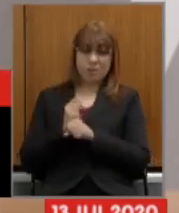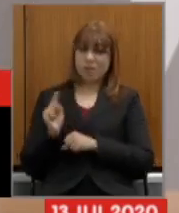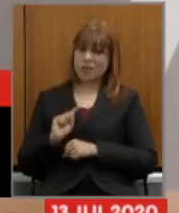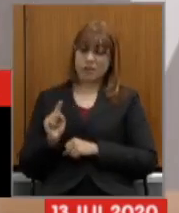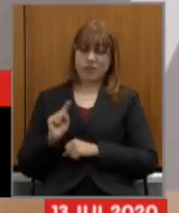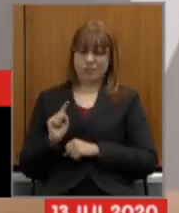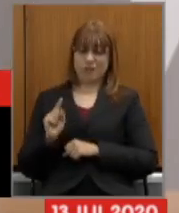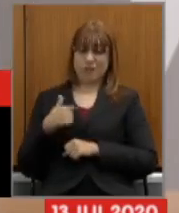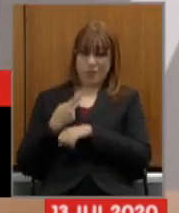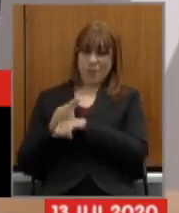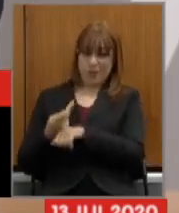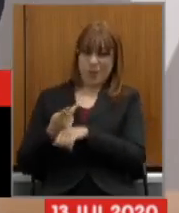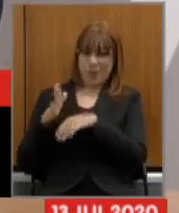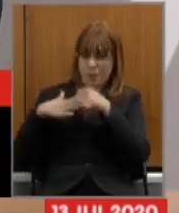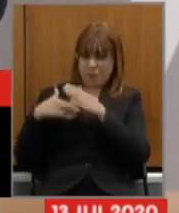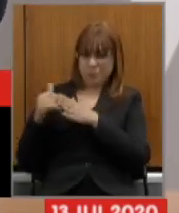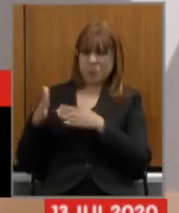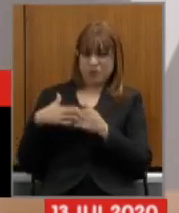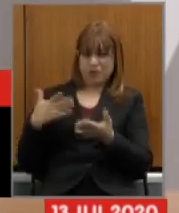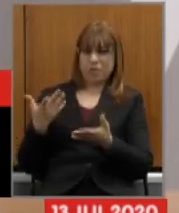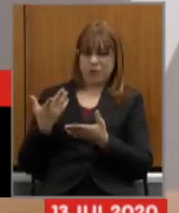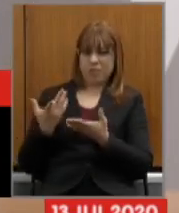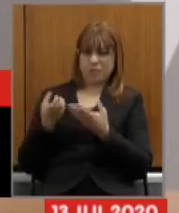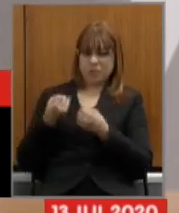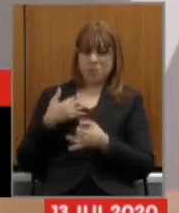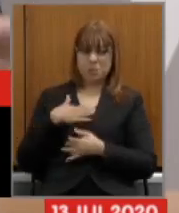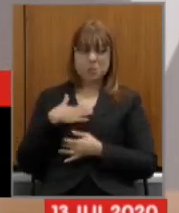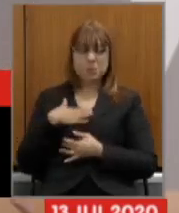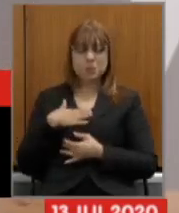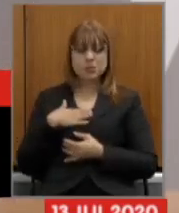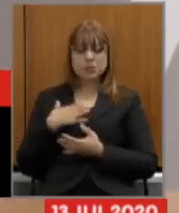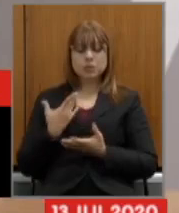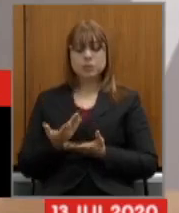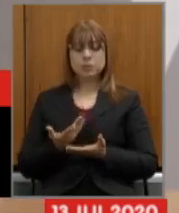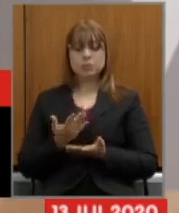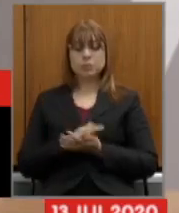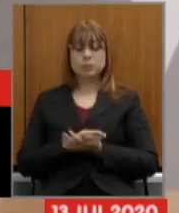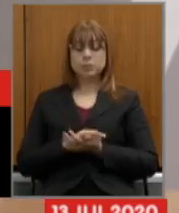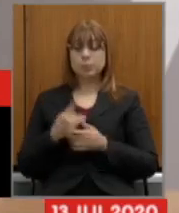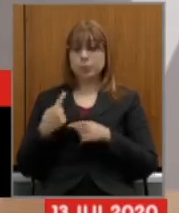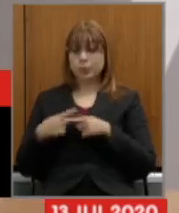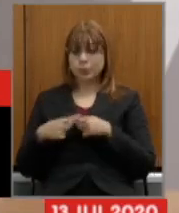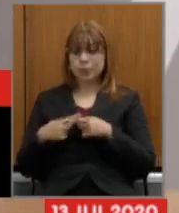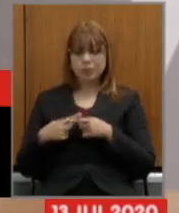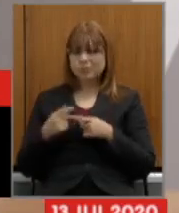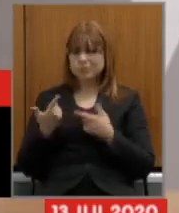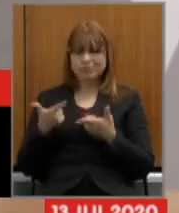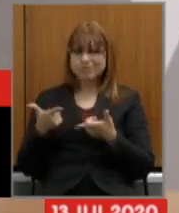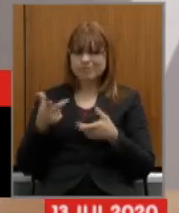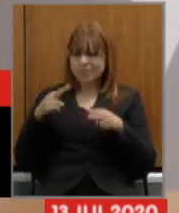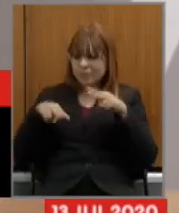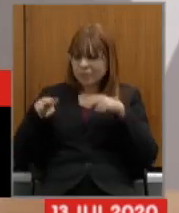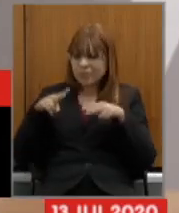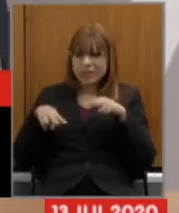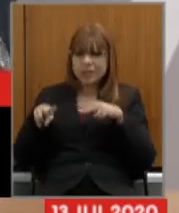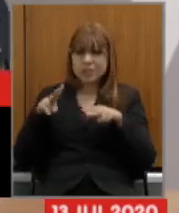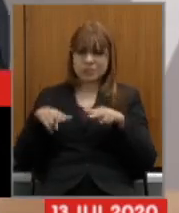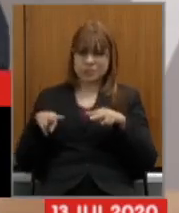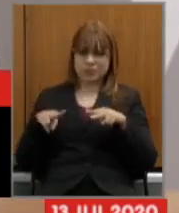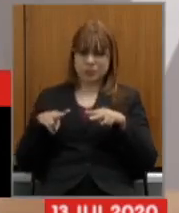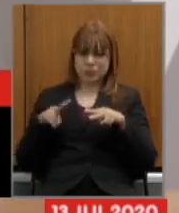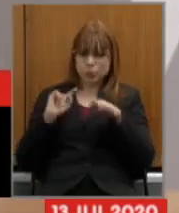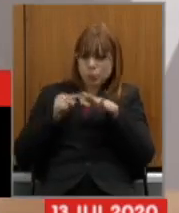veio por parte do governo do estado não contempla uma análise um tanto quanto mais